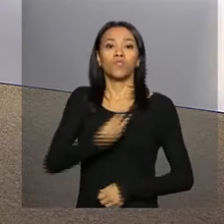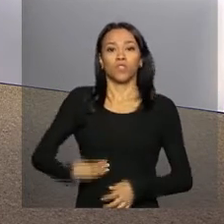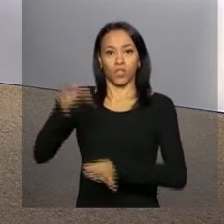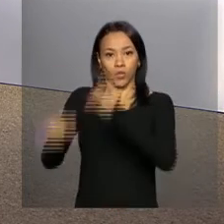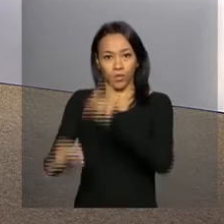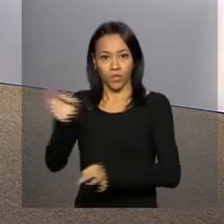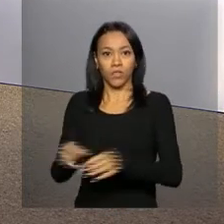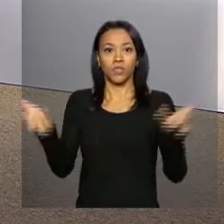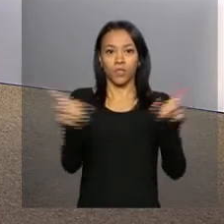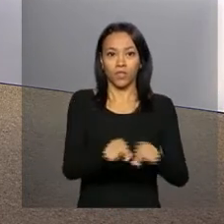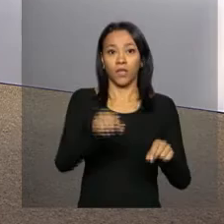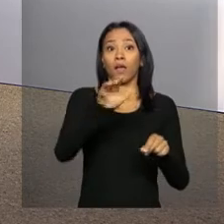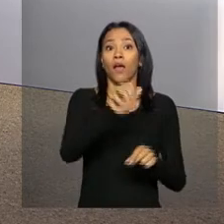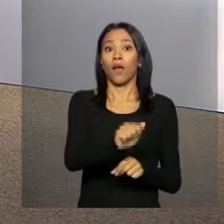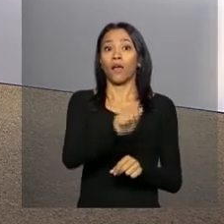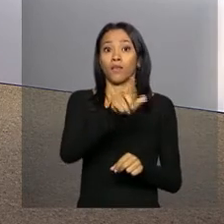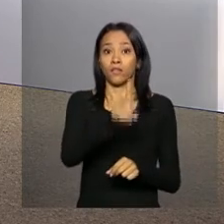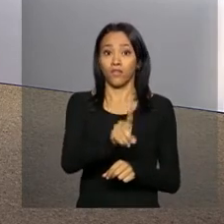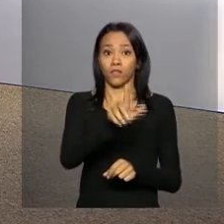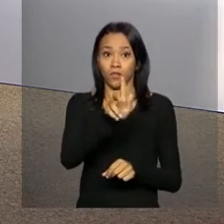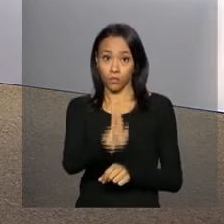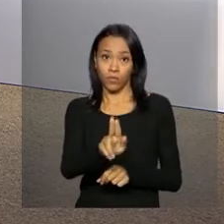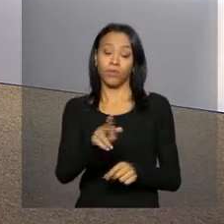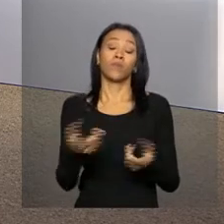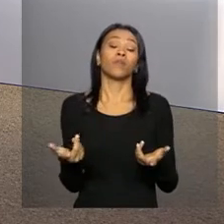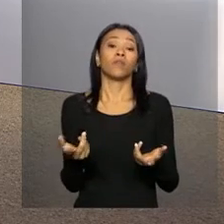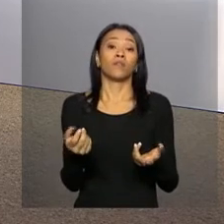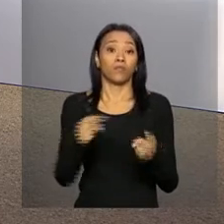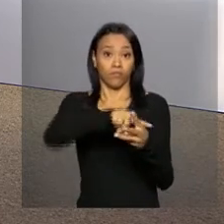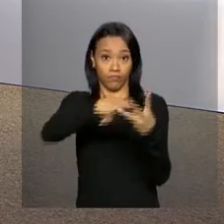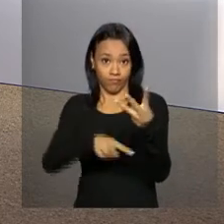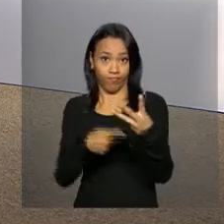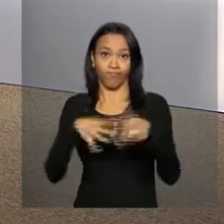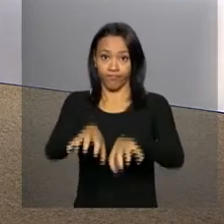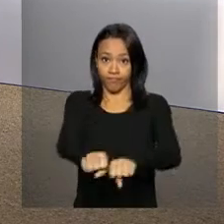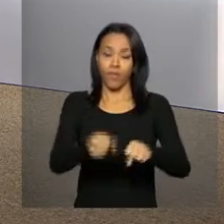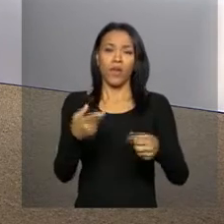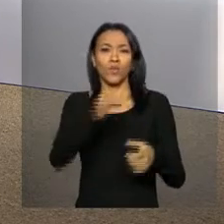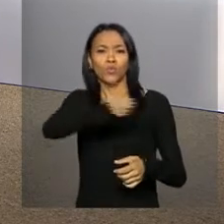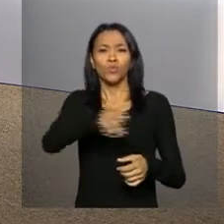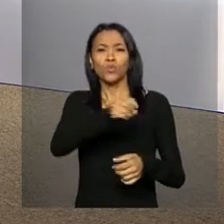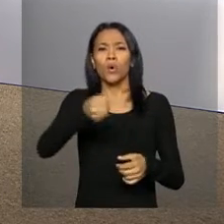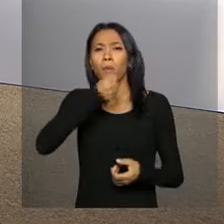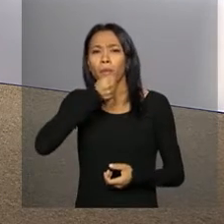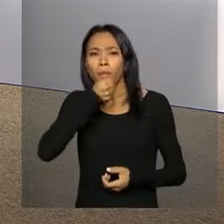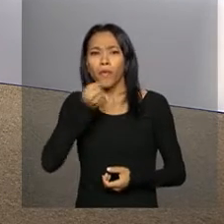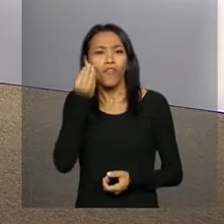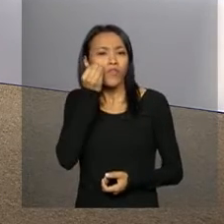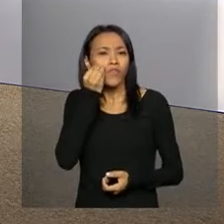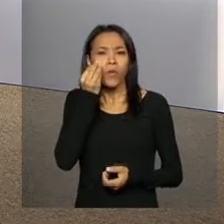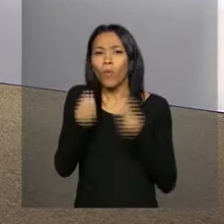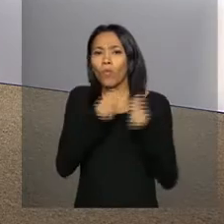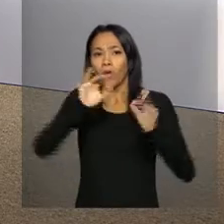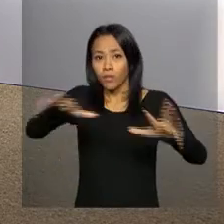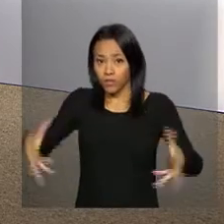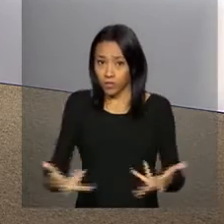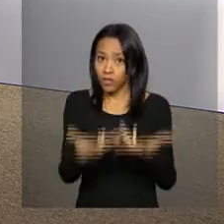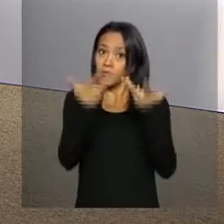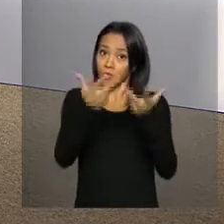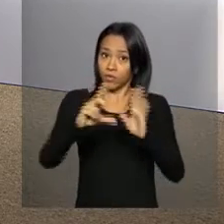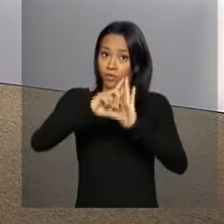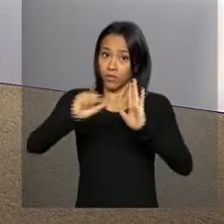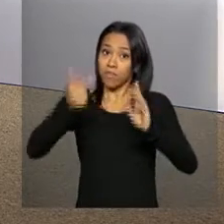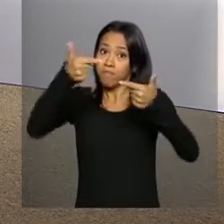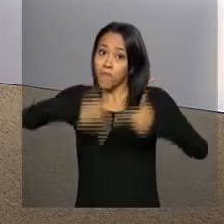Controladoria Geral da União e da Advocacia Geral da União. O repórter João Pedro Neto acompanhou a cerimônia no Palácio do Planalto e de lá tem